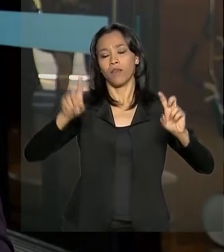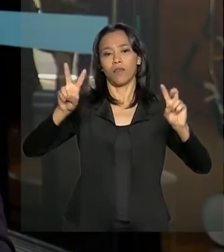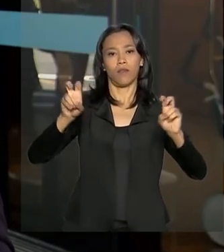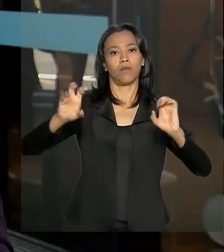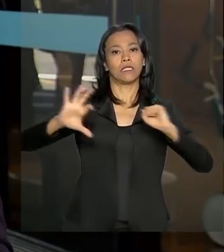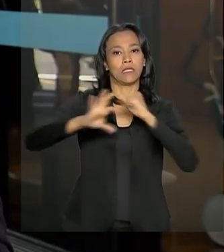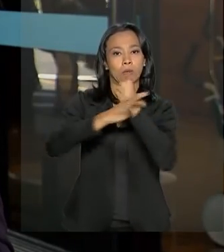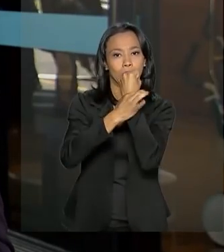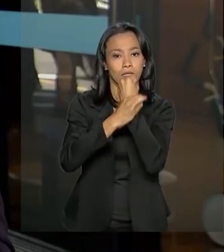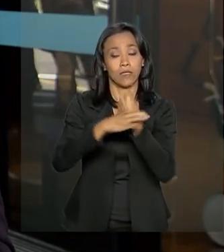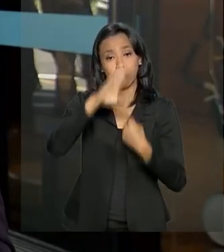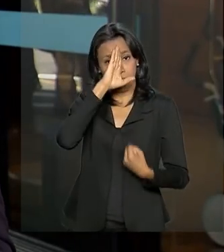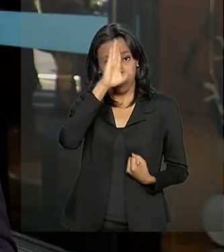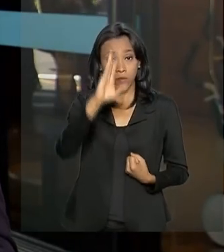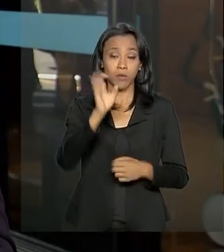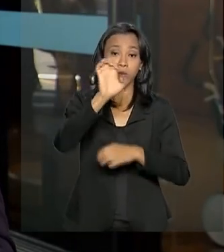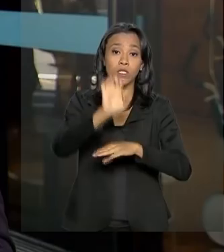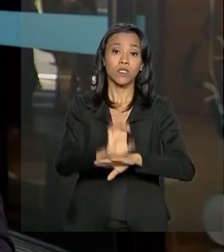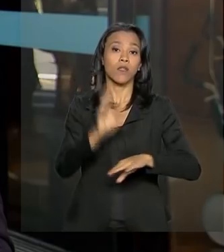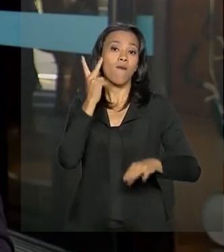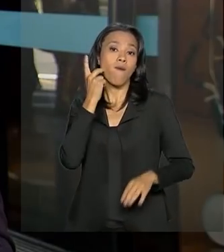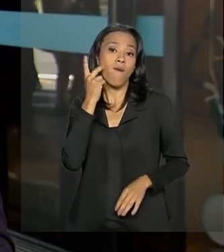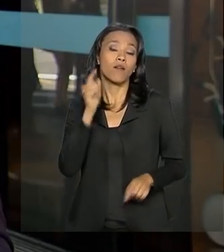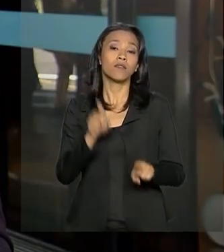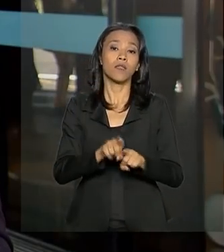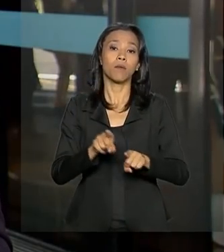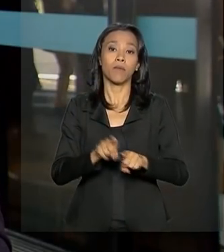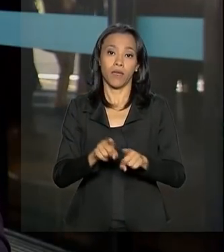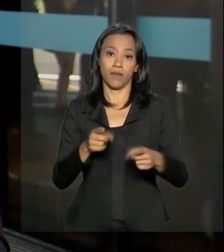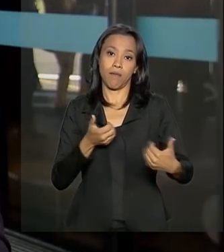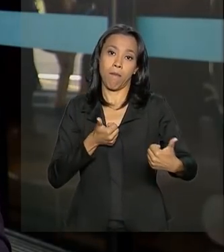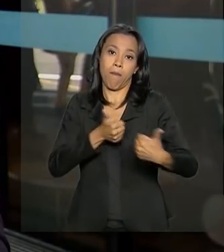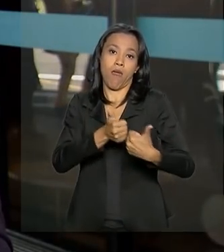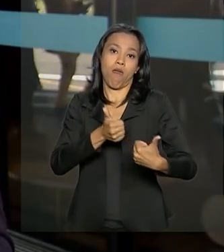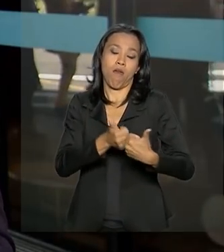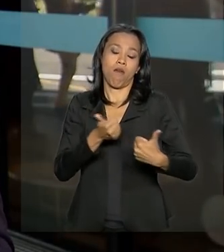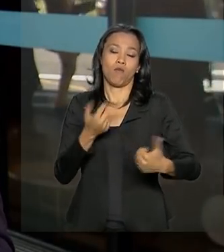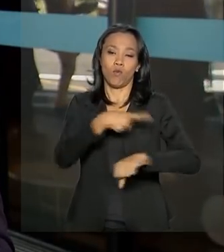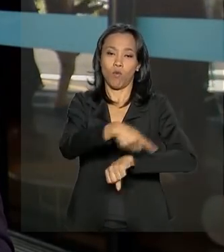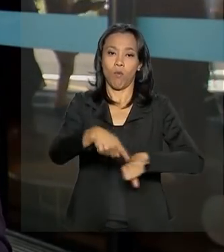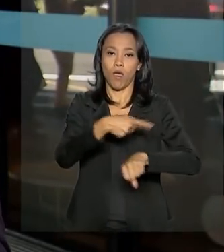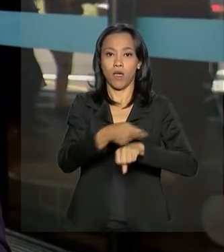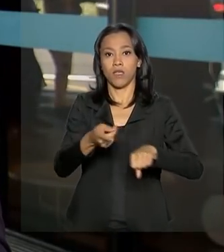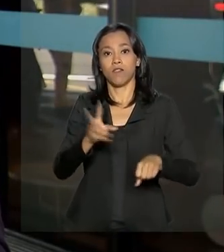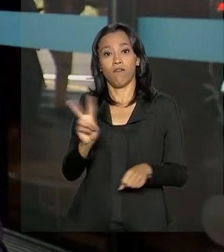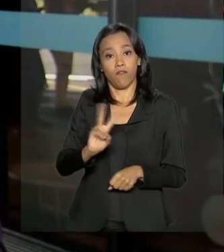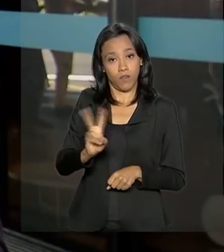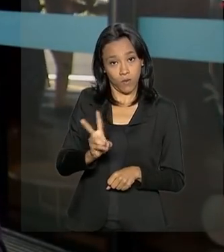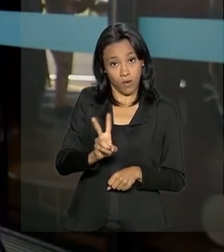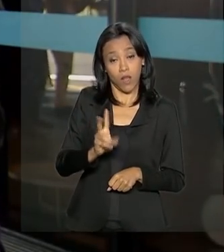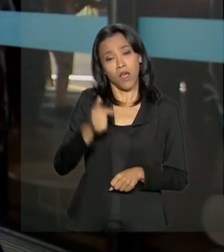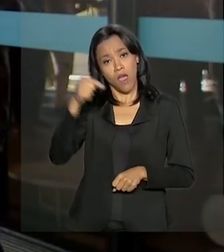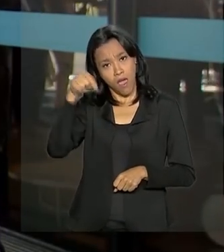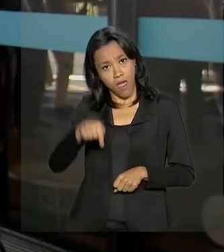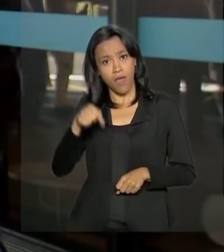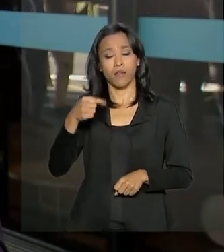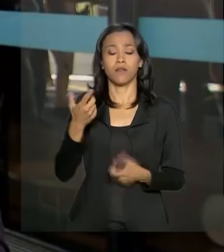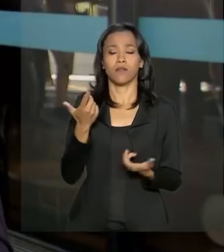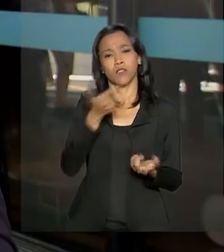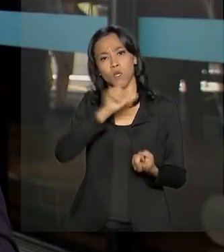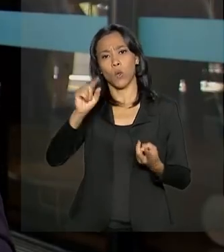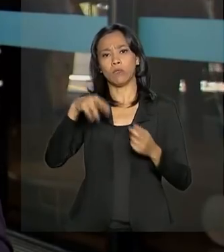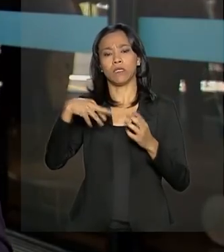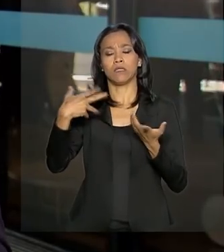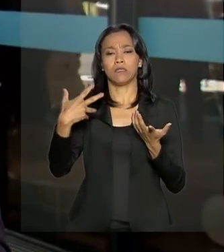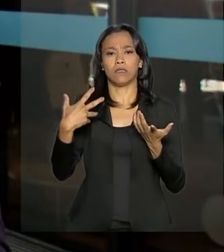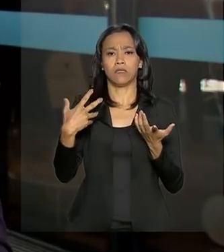Principalmente no estado do Ceará e na fronteira com a Venezuela Mesmo com essas e outras restrições, como por exemplo